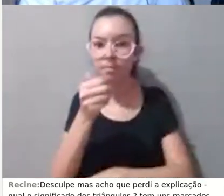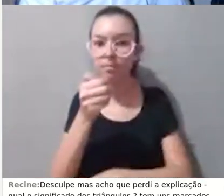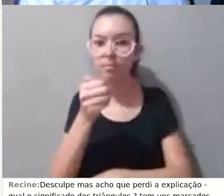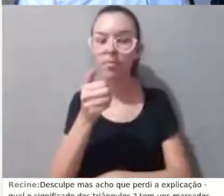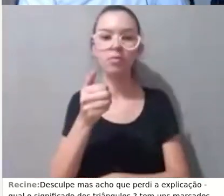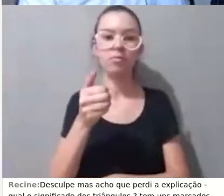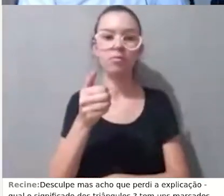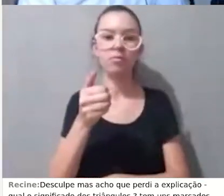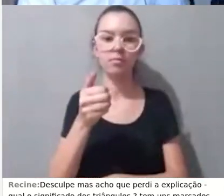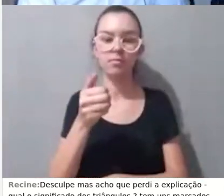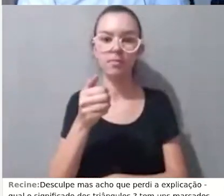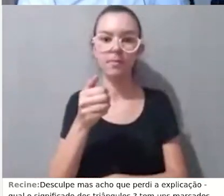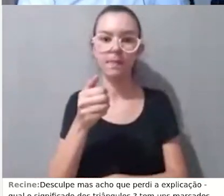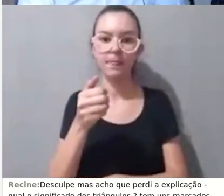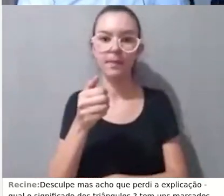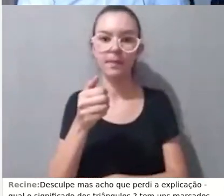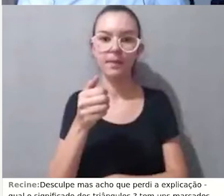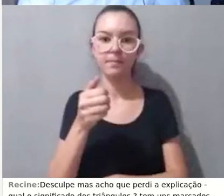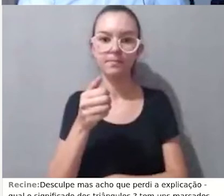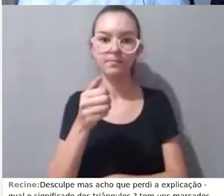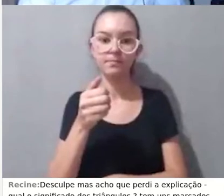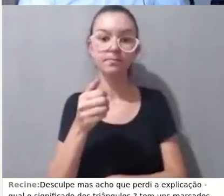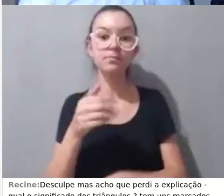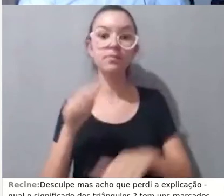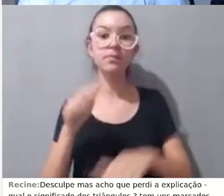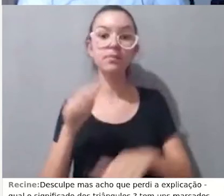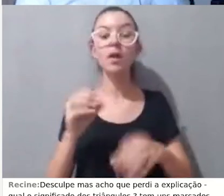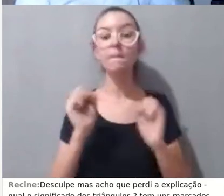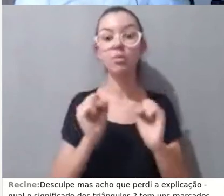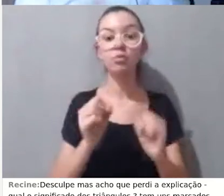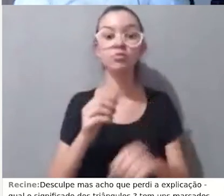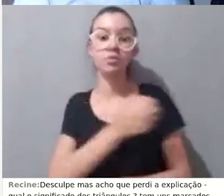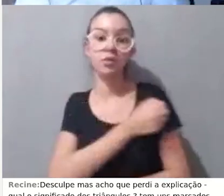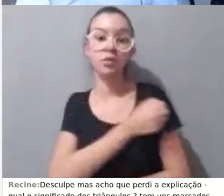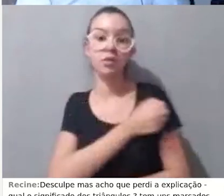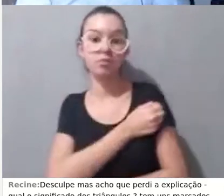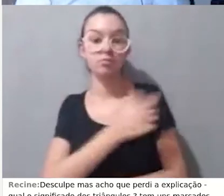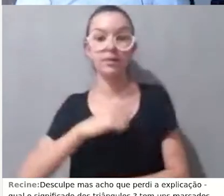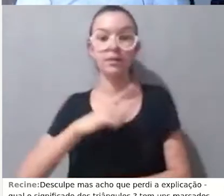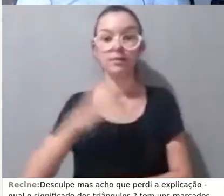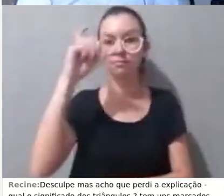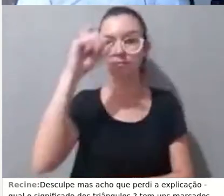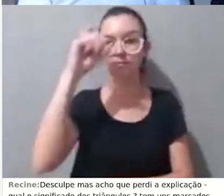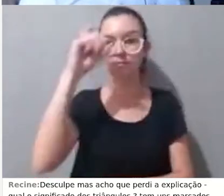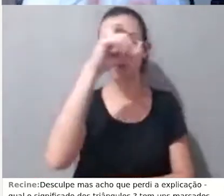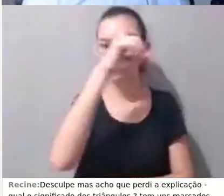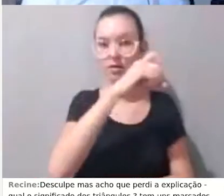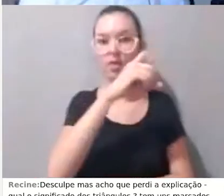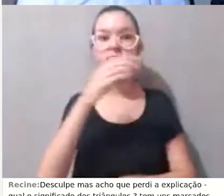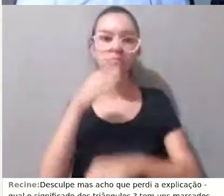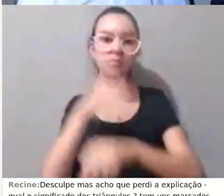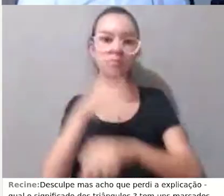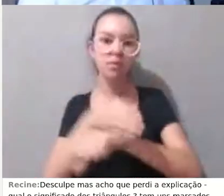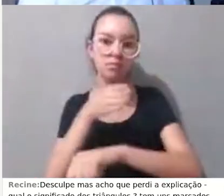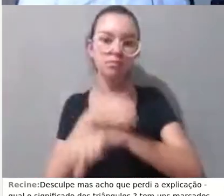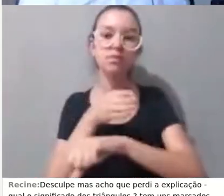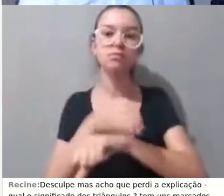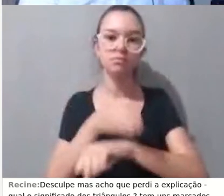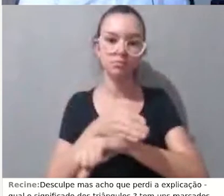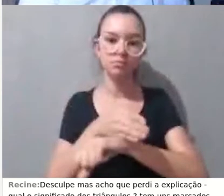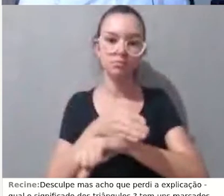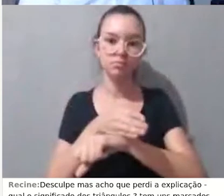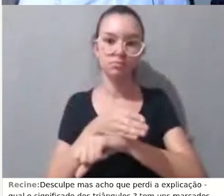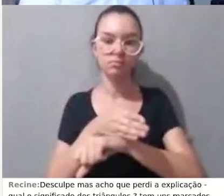pode ser que esses alunos estejam com dificuldade de acesso virtual, então eu poderia, nesse caso, entrar em contato e perguntar se eles querem que a